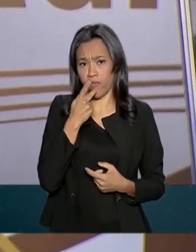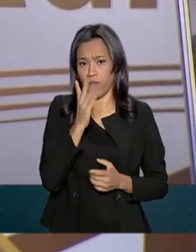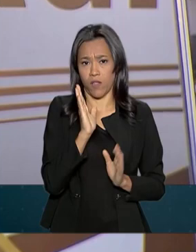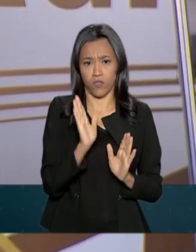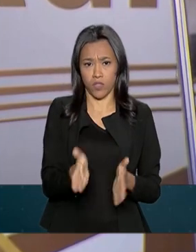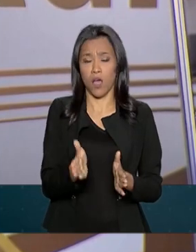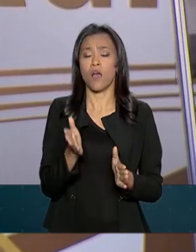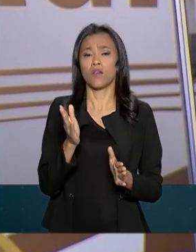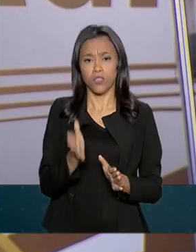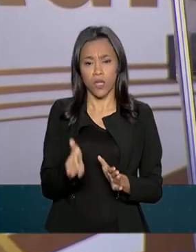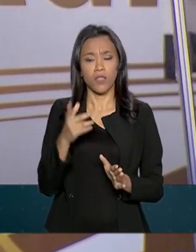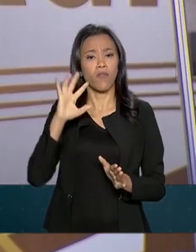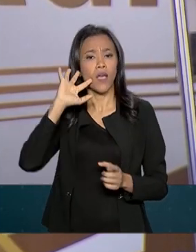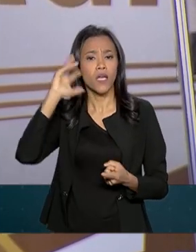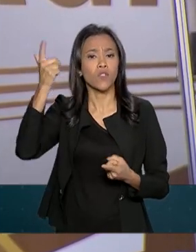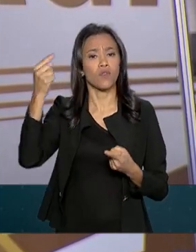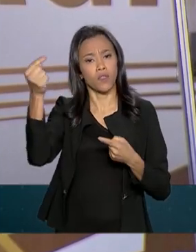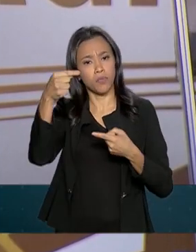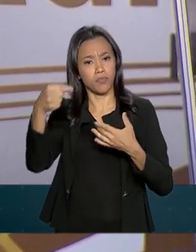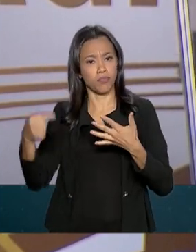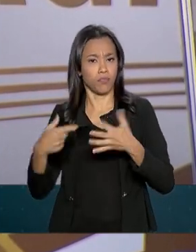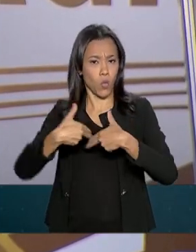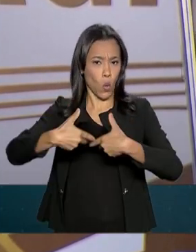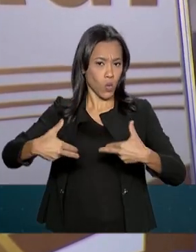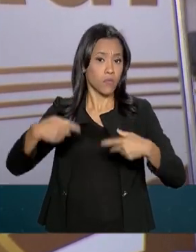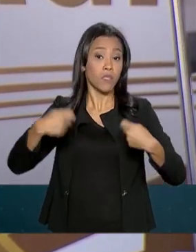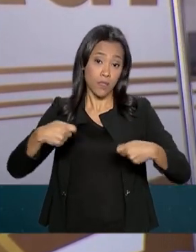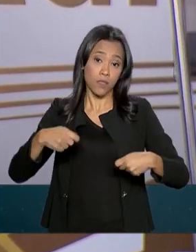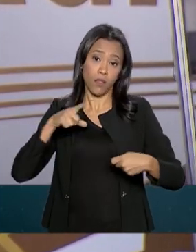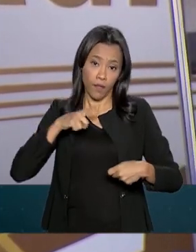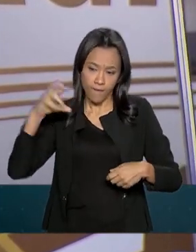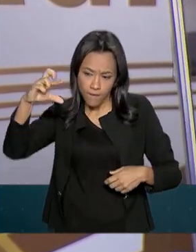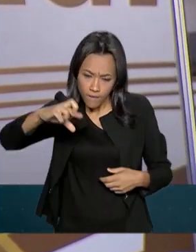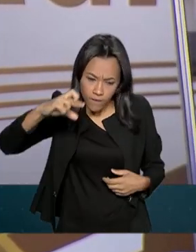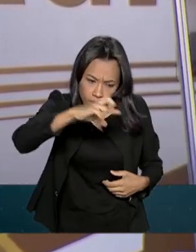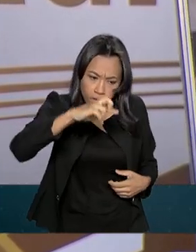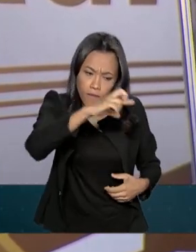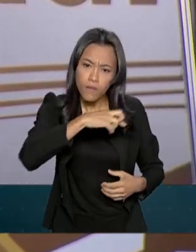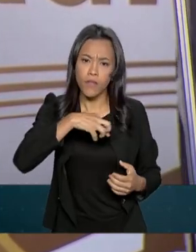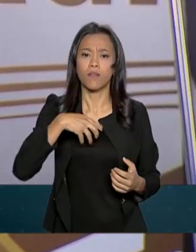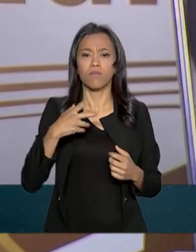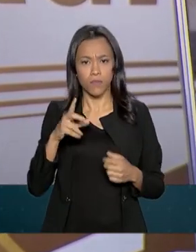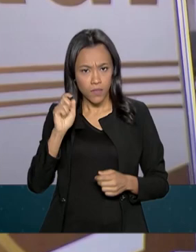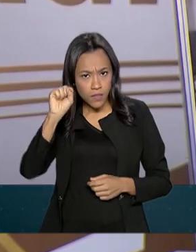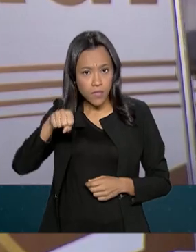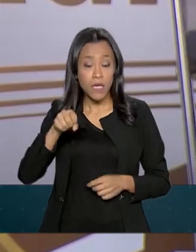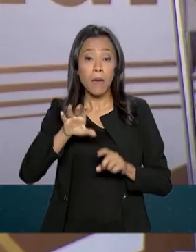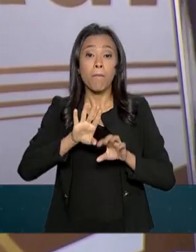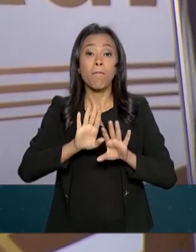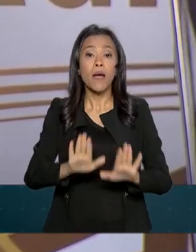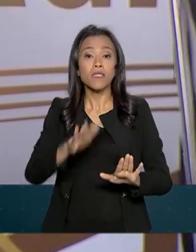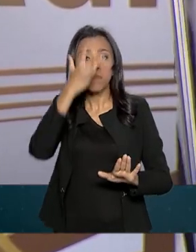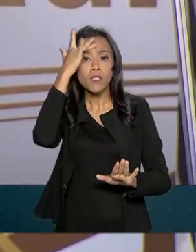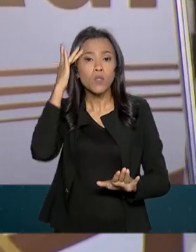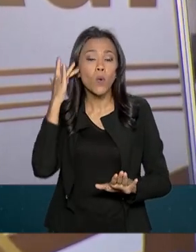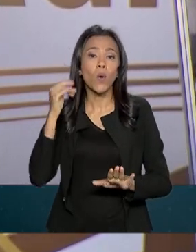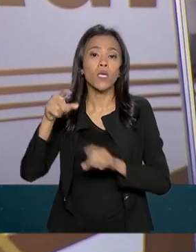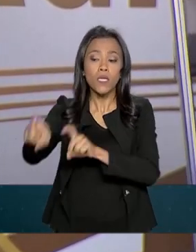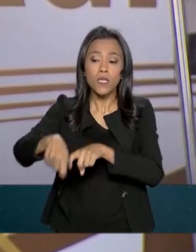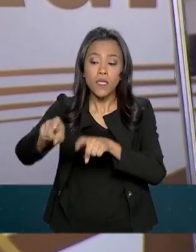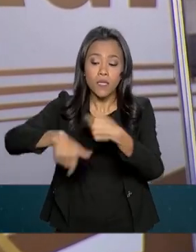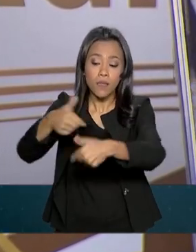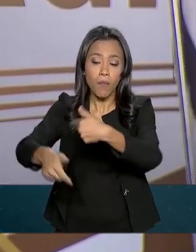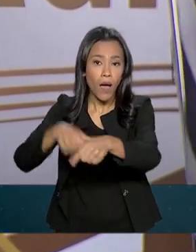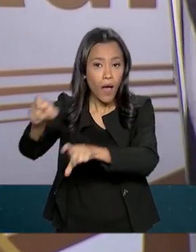tomando providência nesse sentido. Tem que haver fiscalização, sim, mas o homem do campo tem que ter o prazer de receber o fiscal e, num